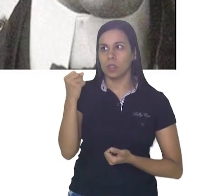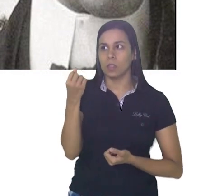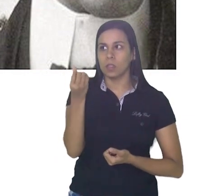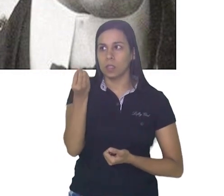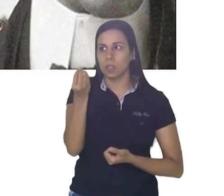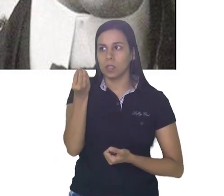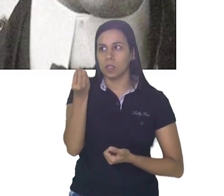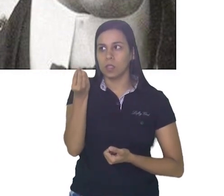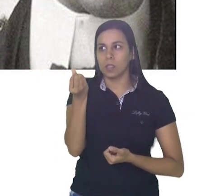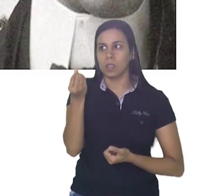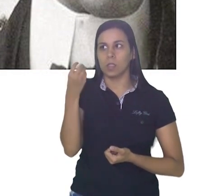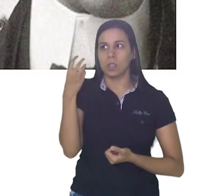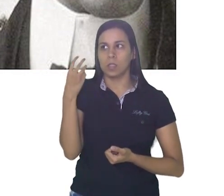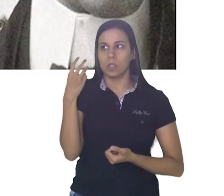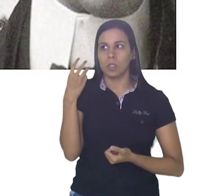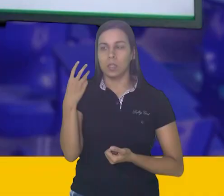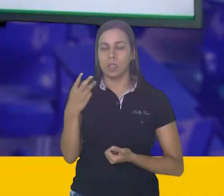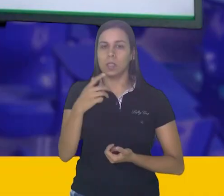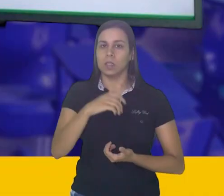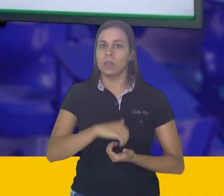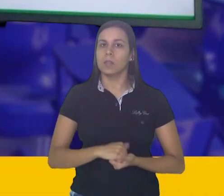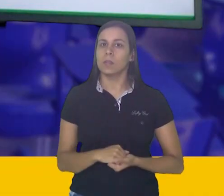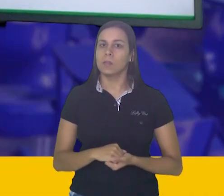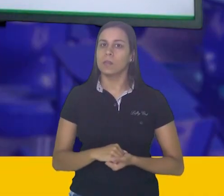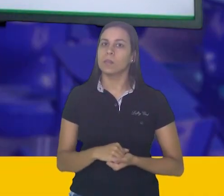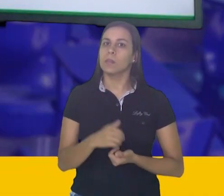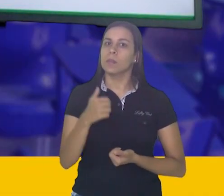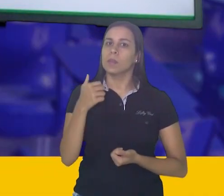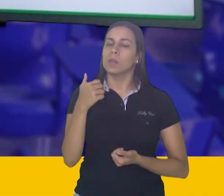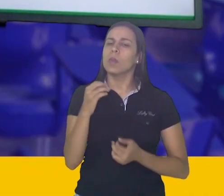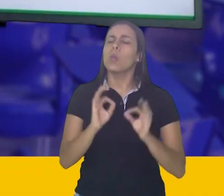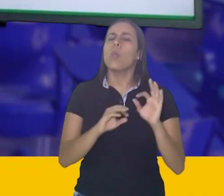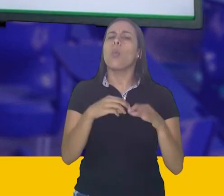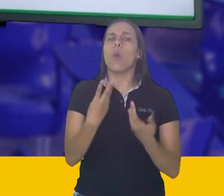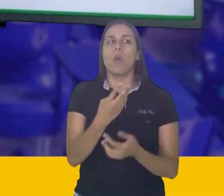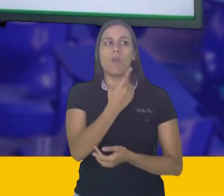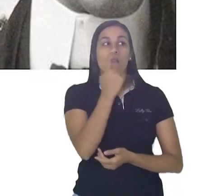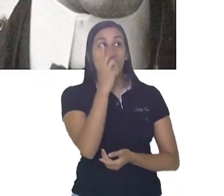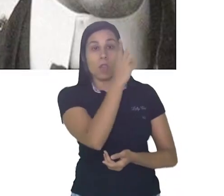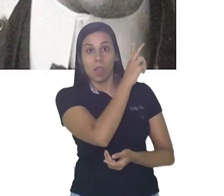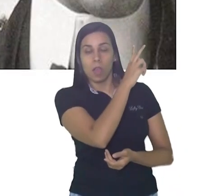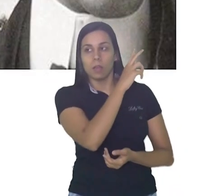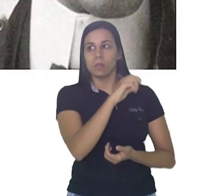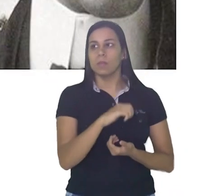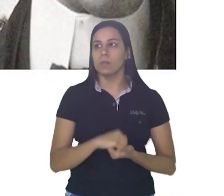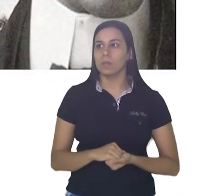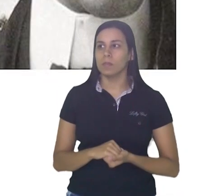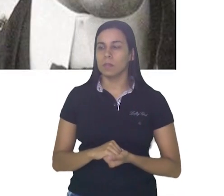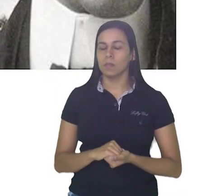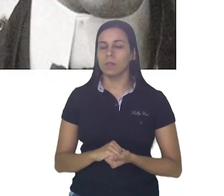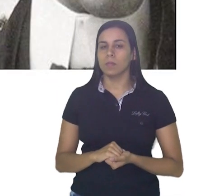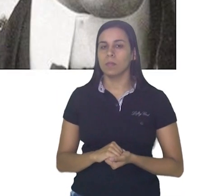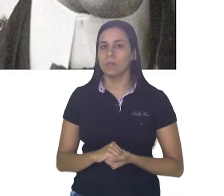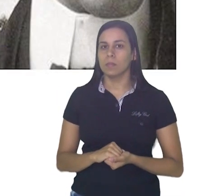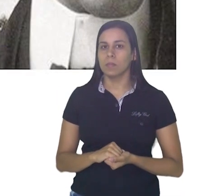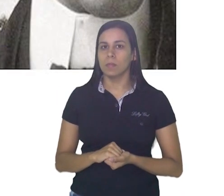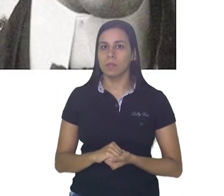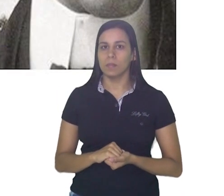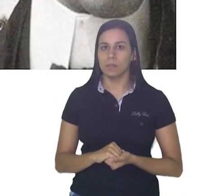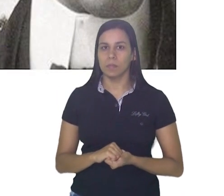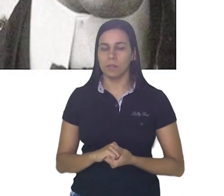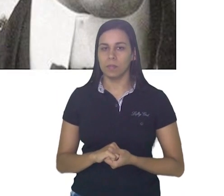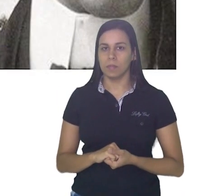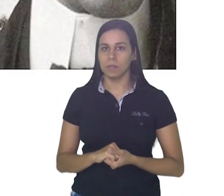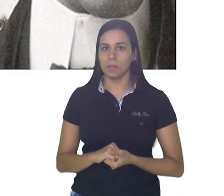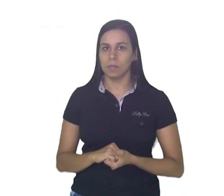1873, 1932 ou 1906? Qual desses três é o menor? Vamos analisar direitinho.